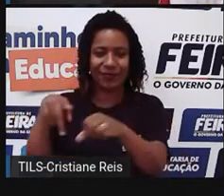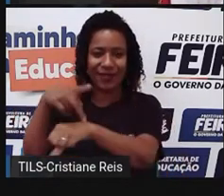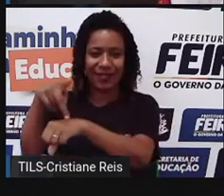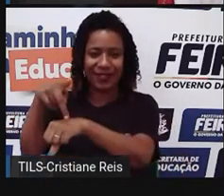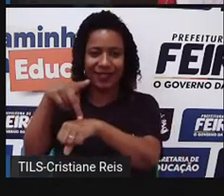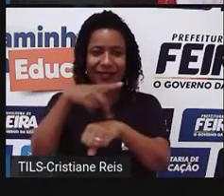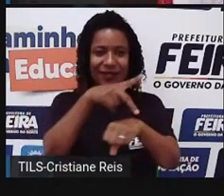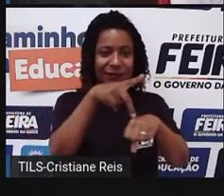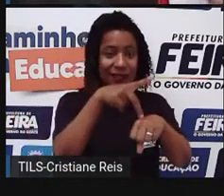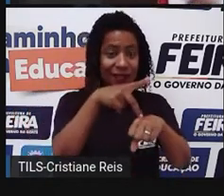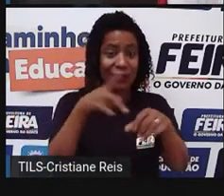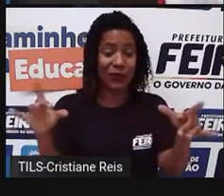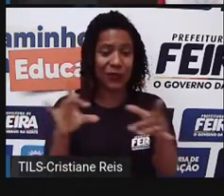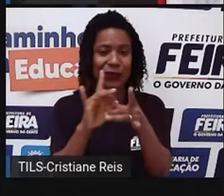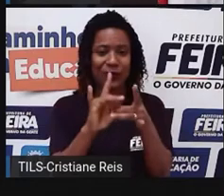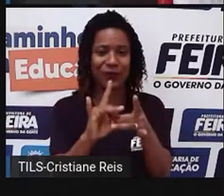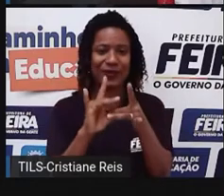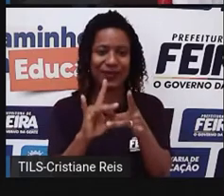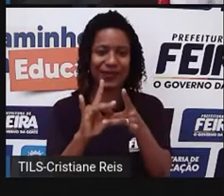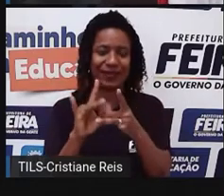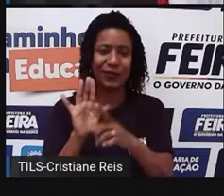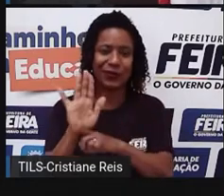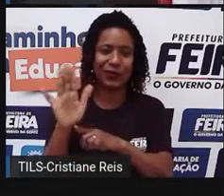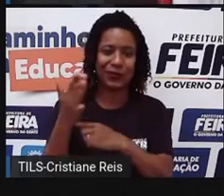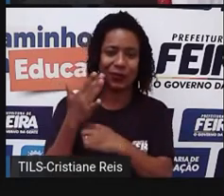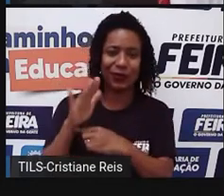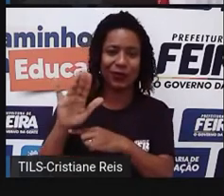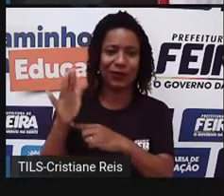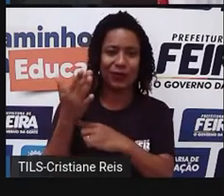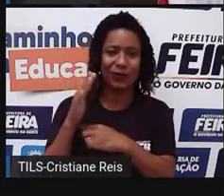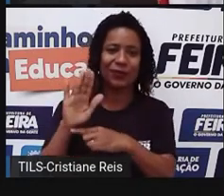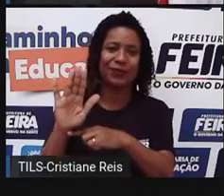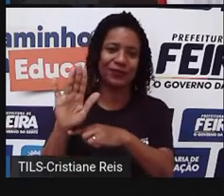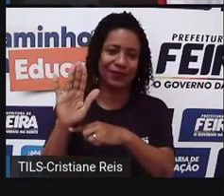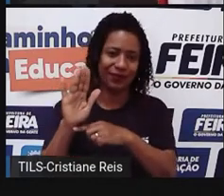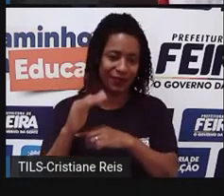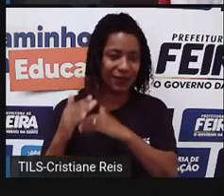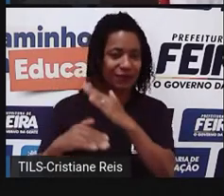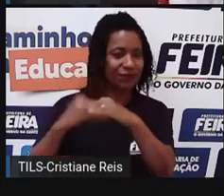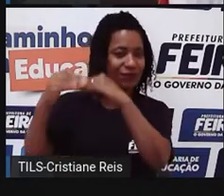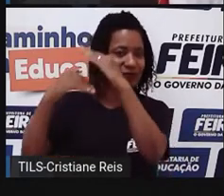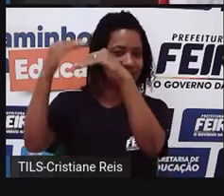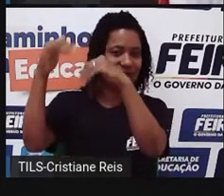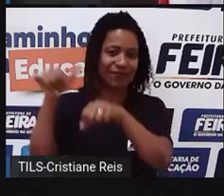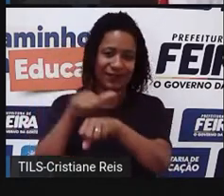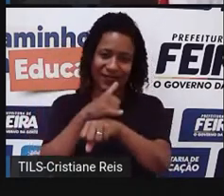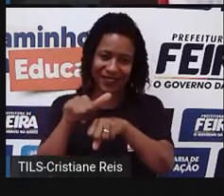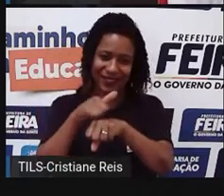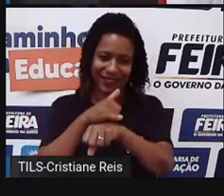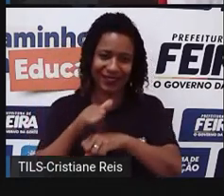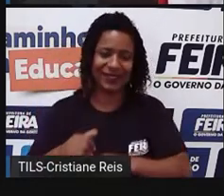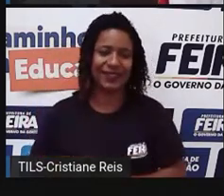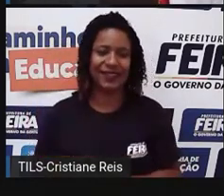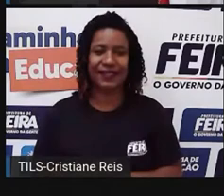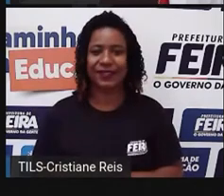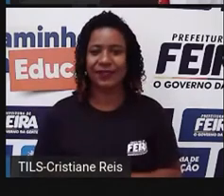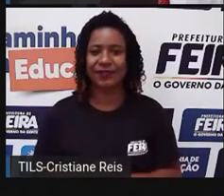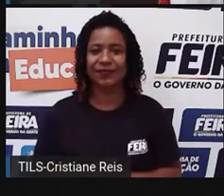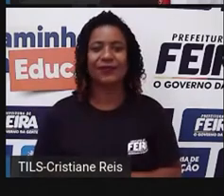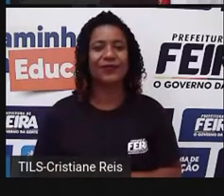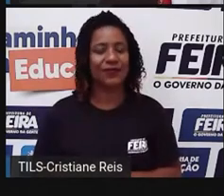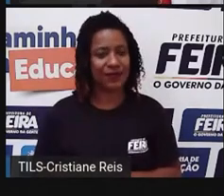um país, né, ajudar o outro nesse processo aí de construção dessas estratégias, né. Porque ninguém